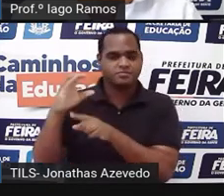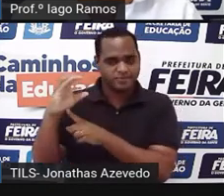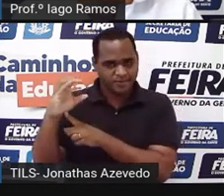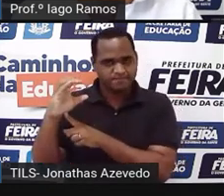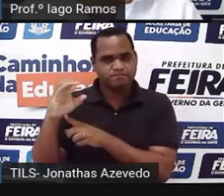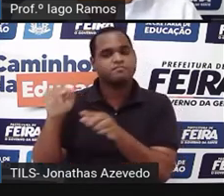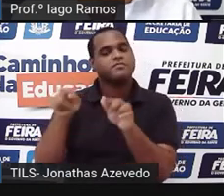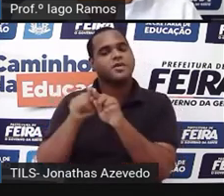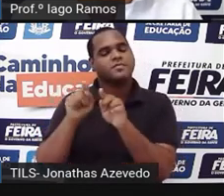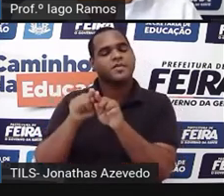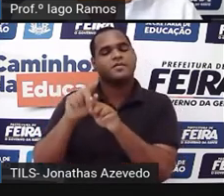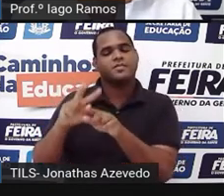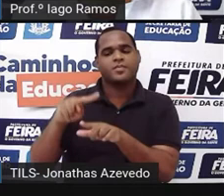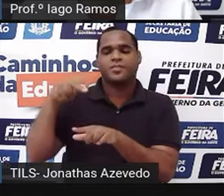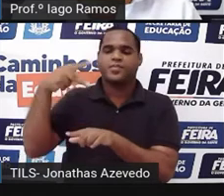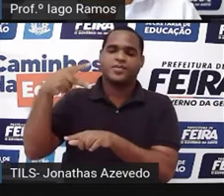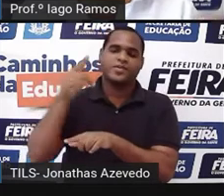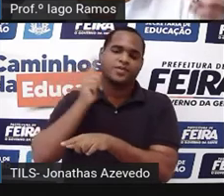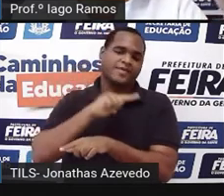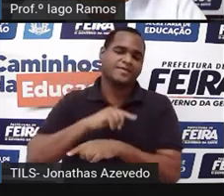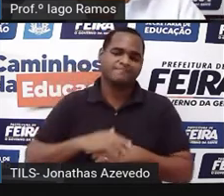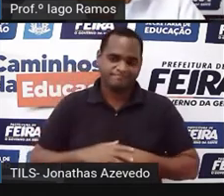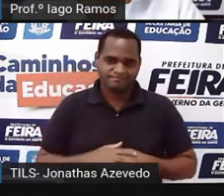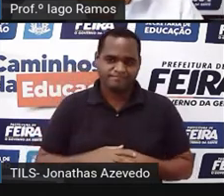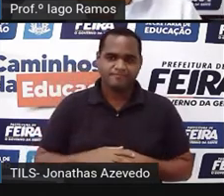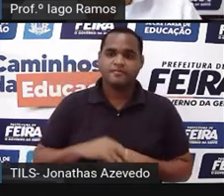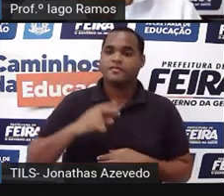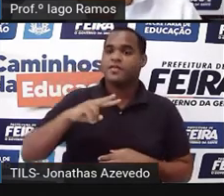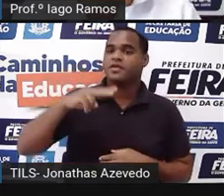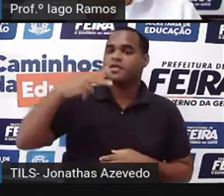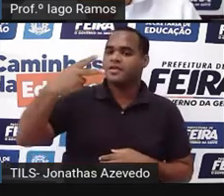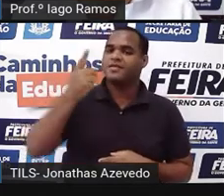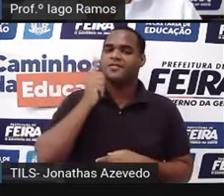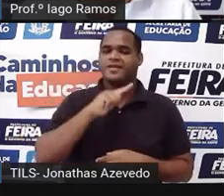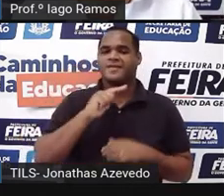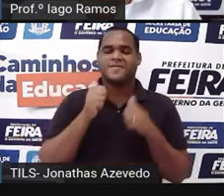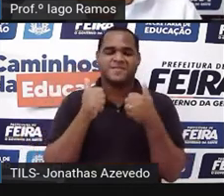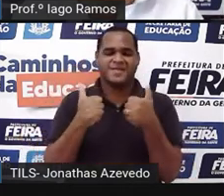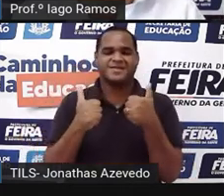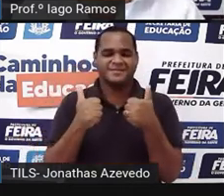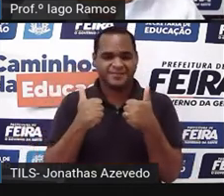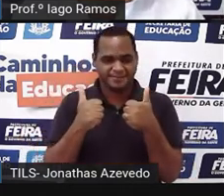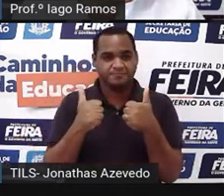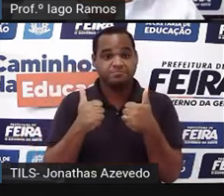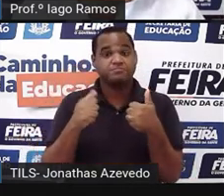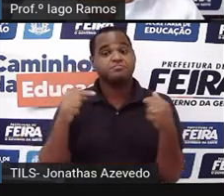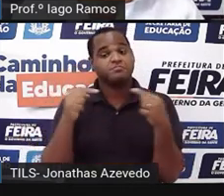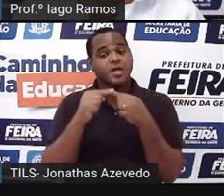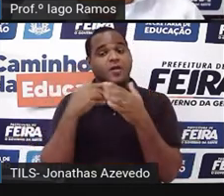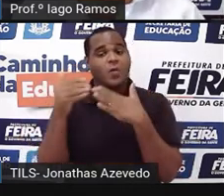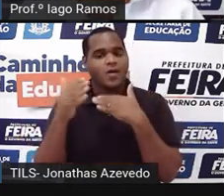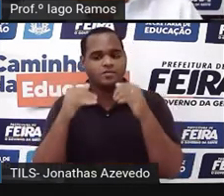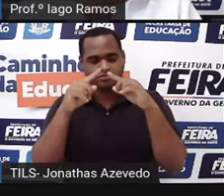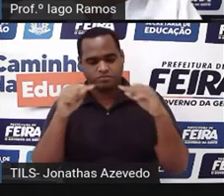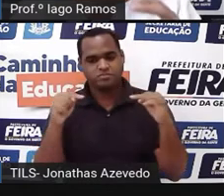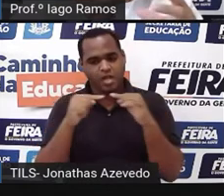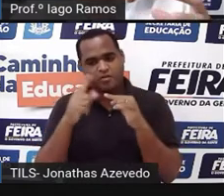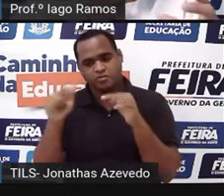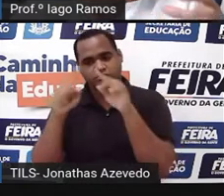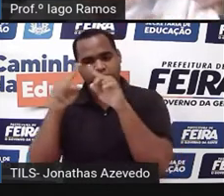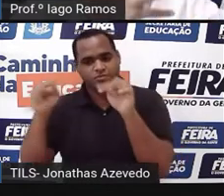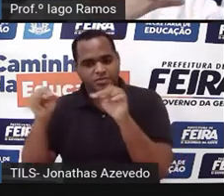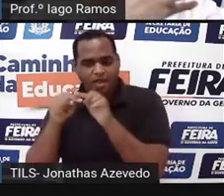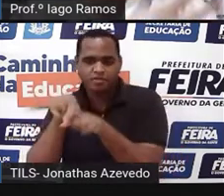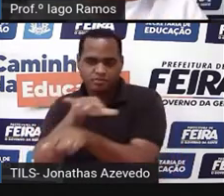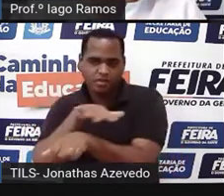também elevados ao quadrado, elevado à segunda potência, tá bom? Então, isso em qualquer triângulo retângulo. A